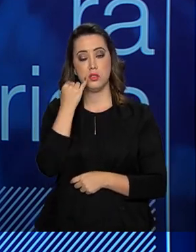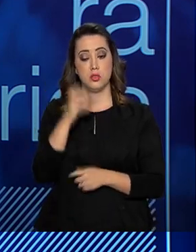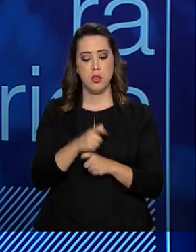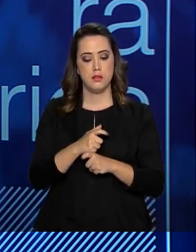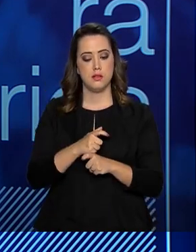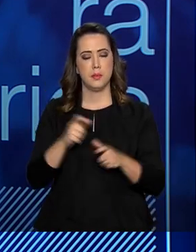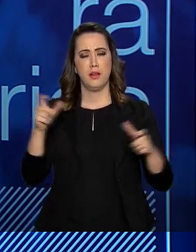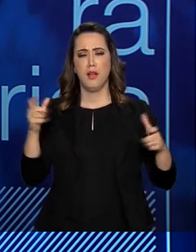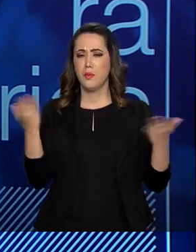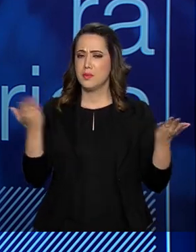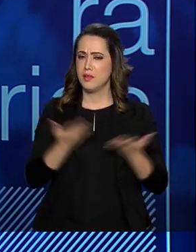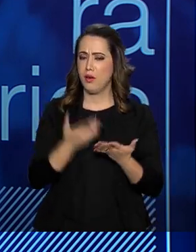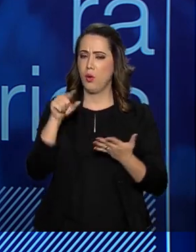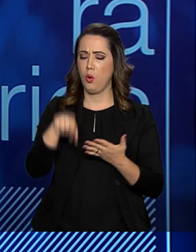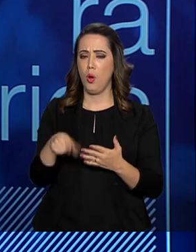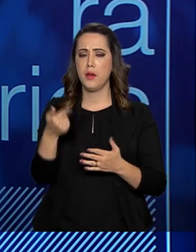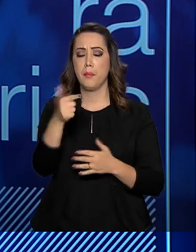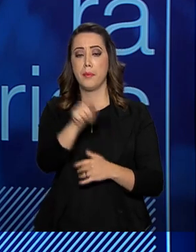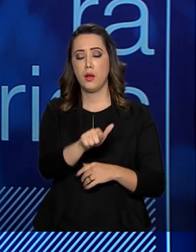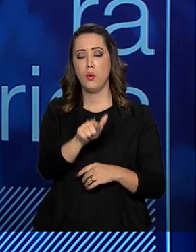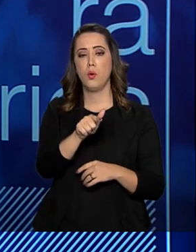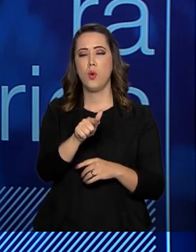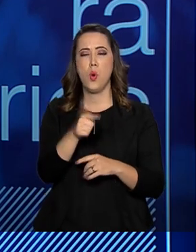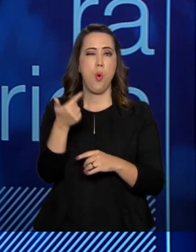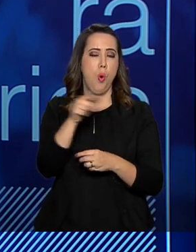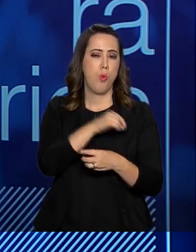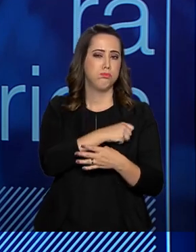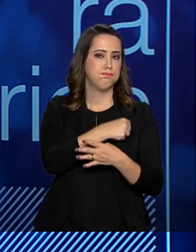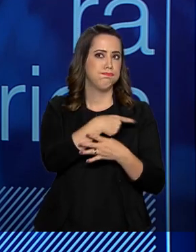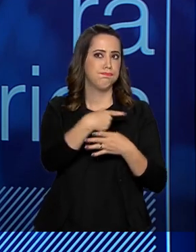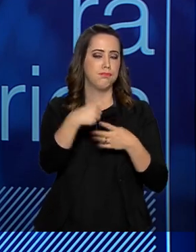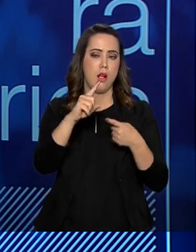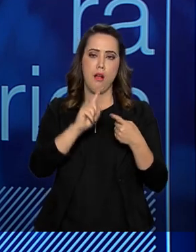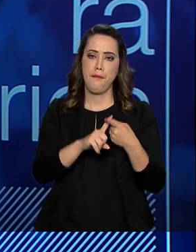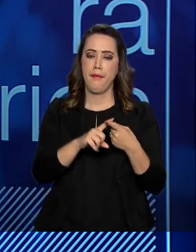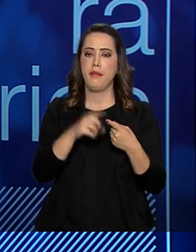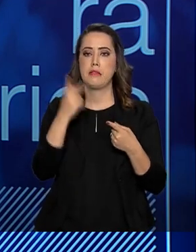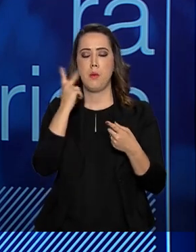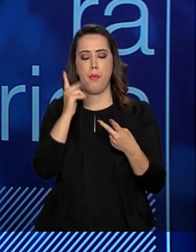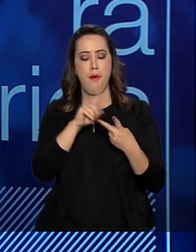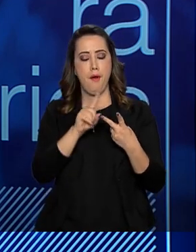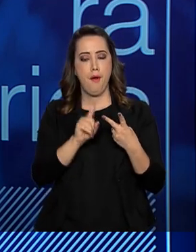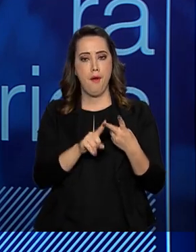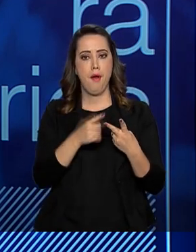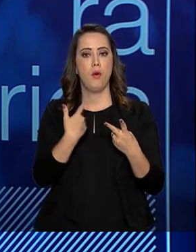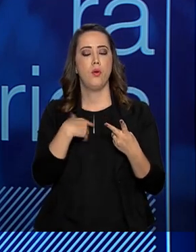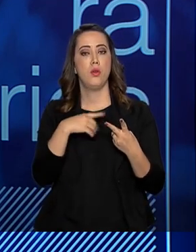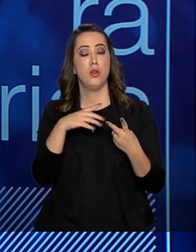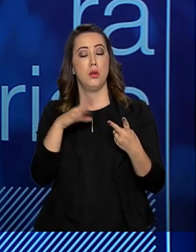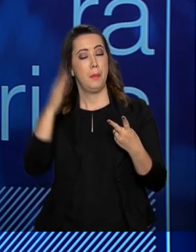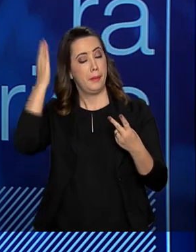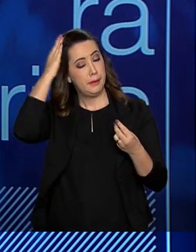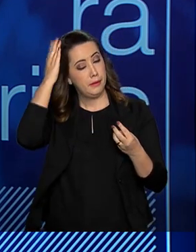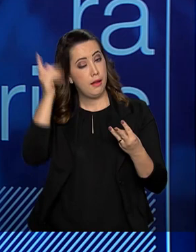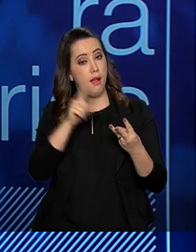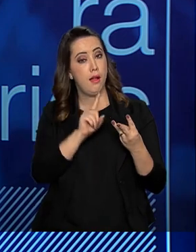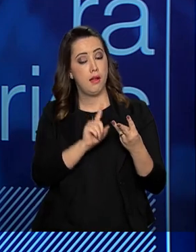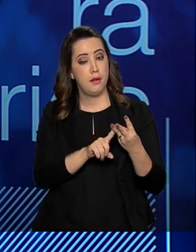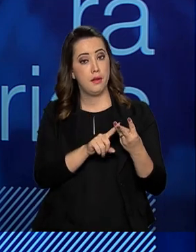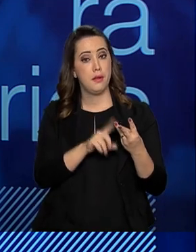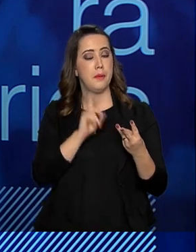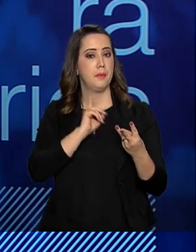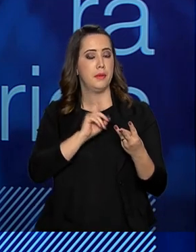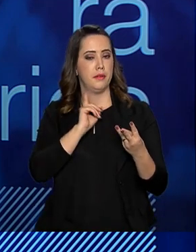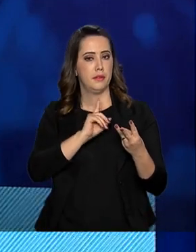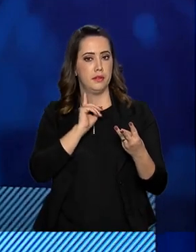ampliando agora para Campo Grande, Foz do Iguaçu, Petrolina, Fortaleza, Manaus e Belo